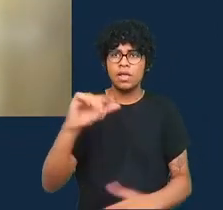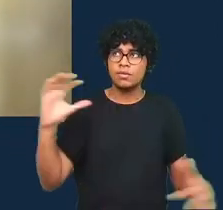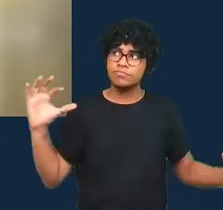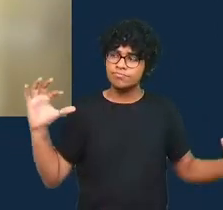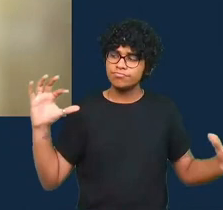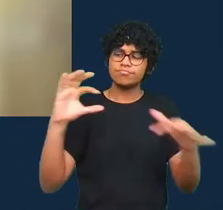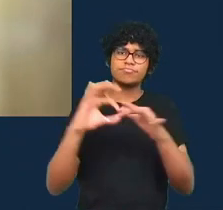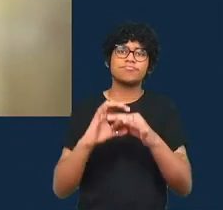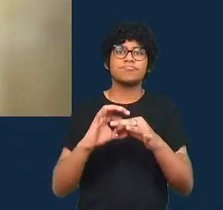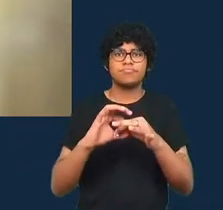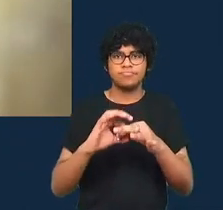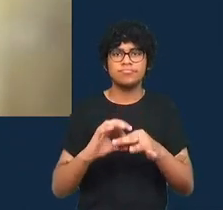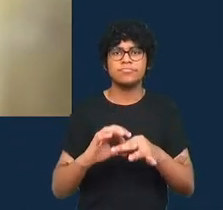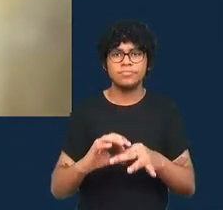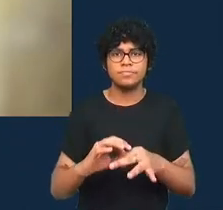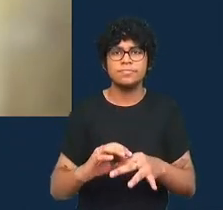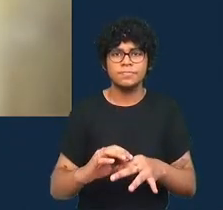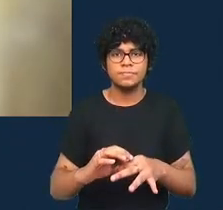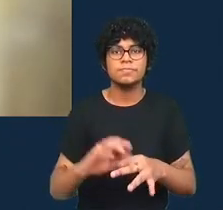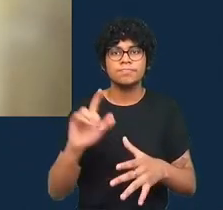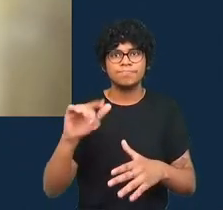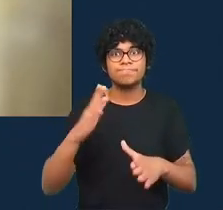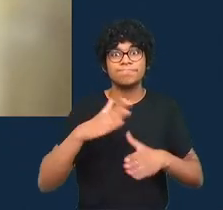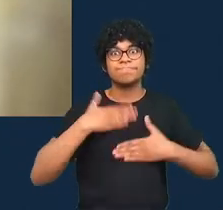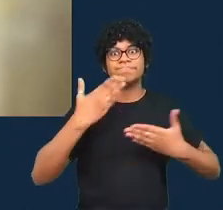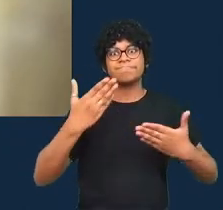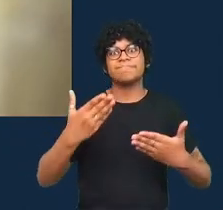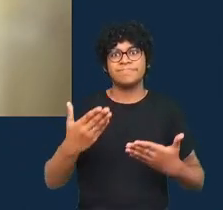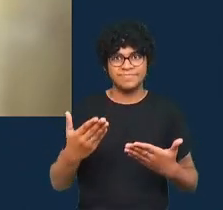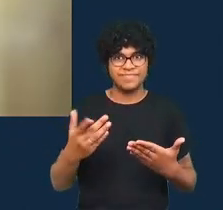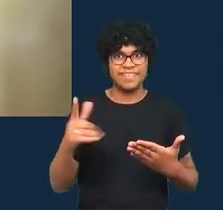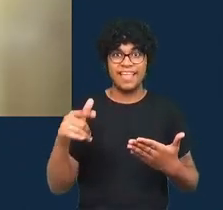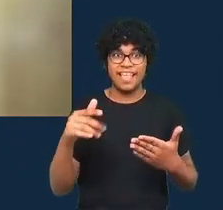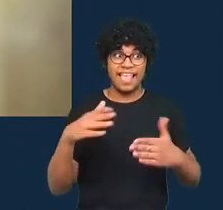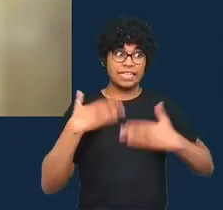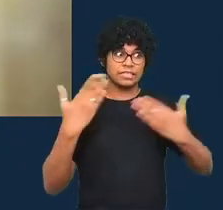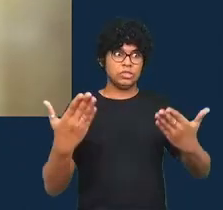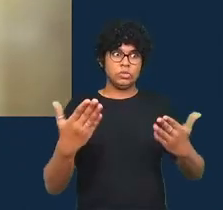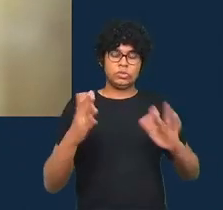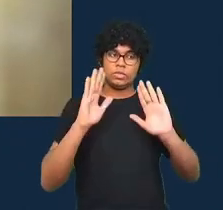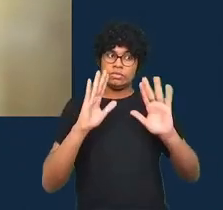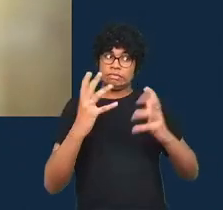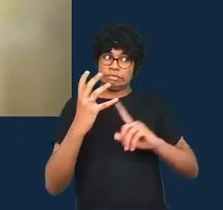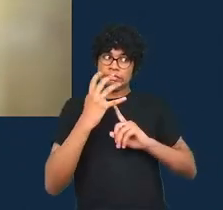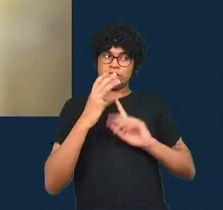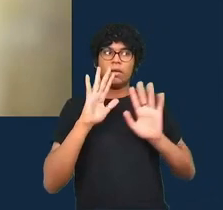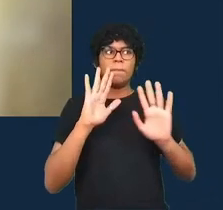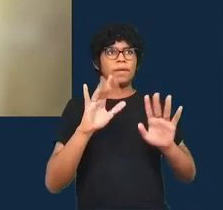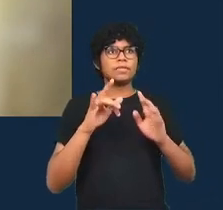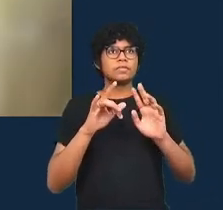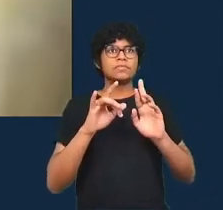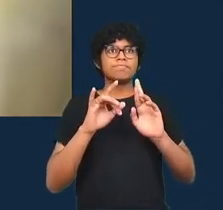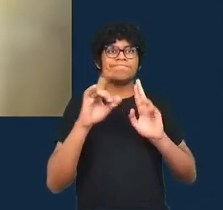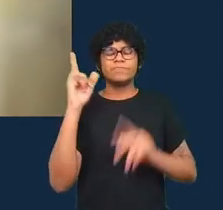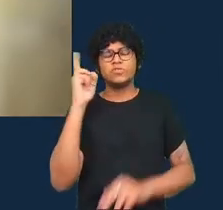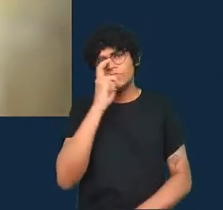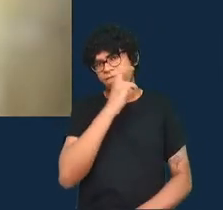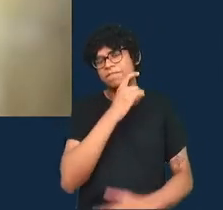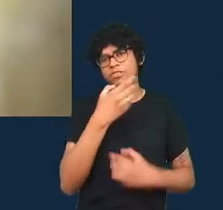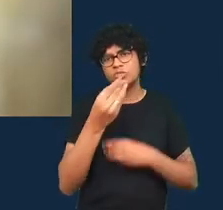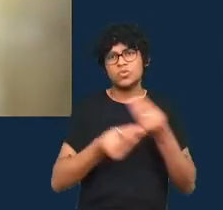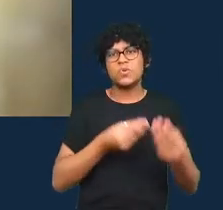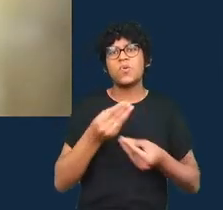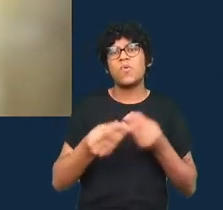é assustador interessante assustador e complicado essas maneiras de fazer isso mas